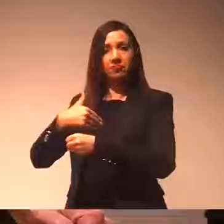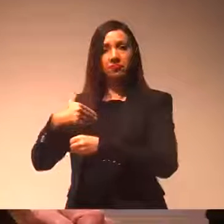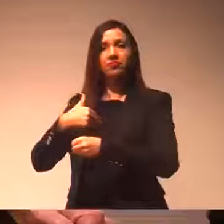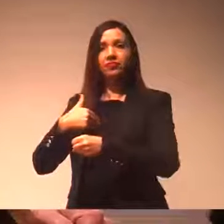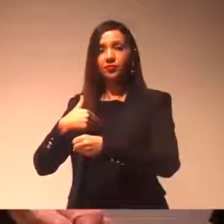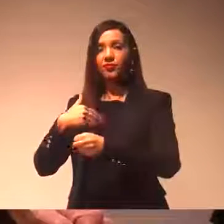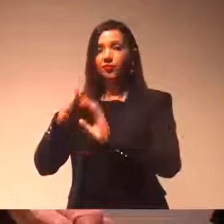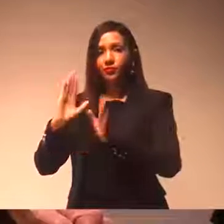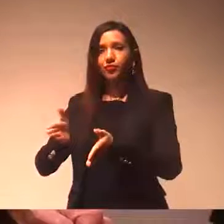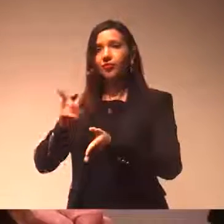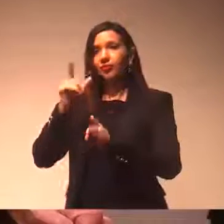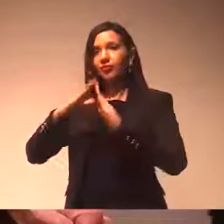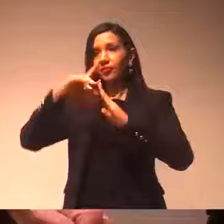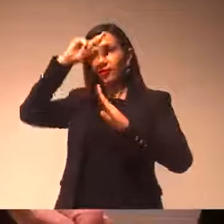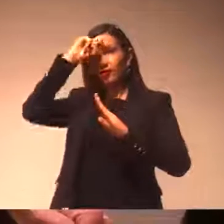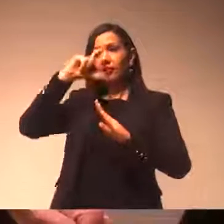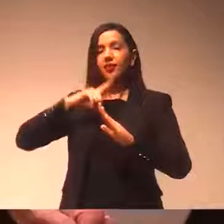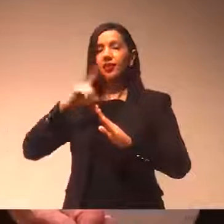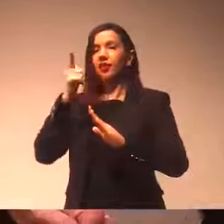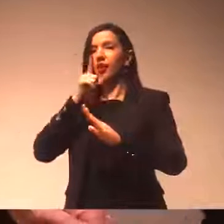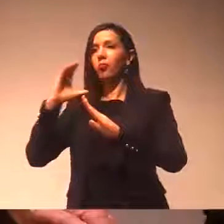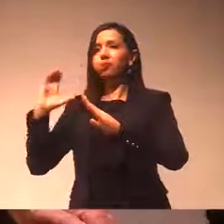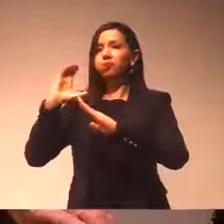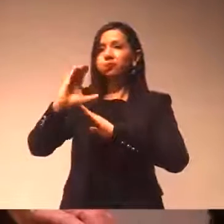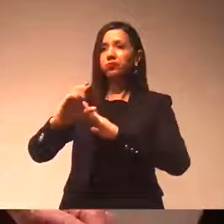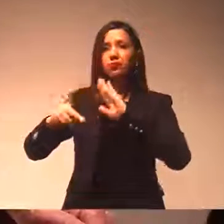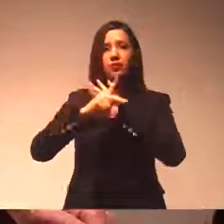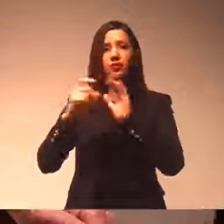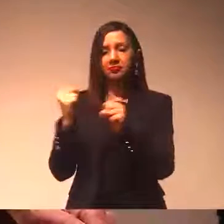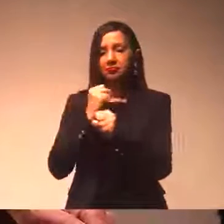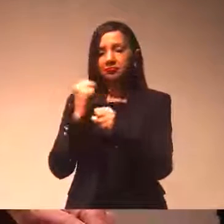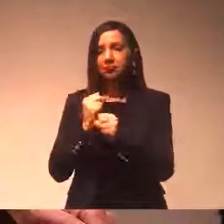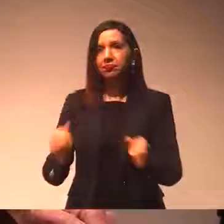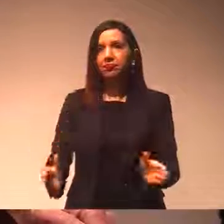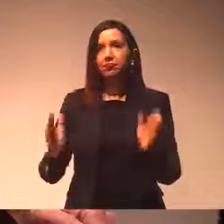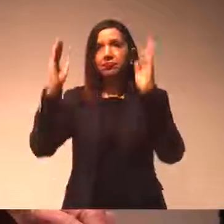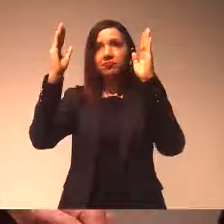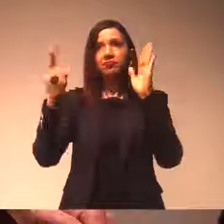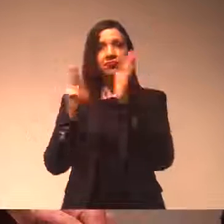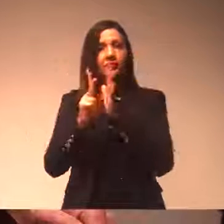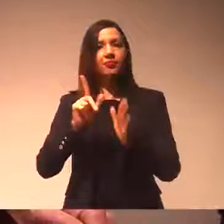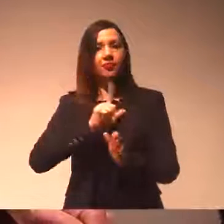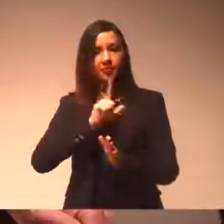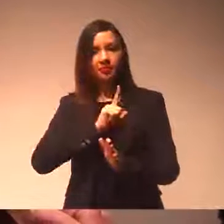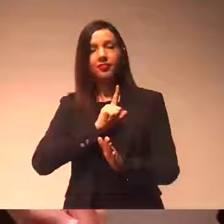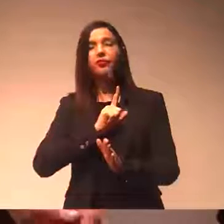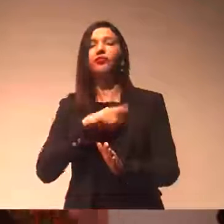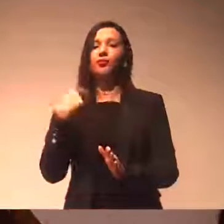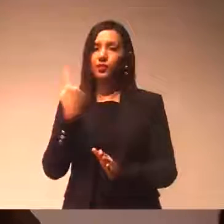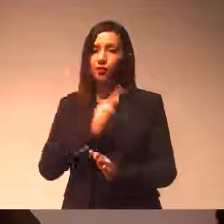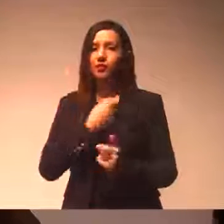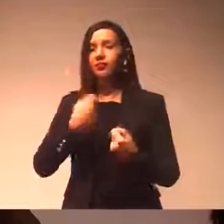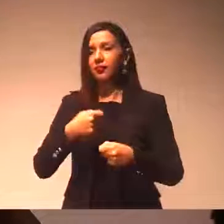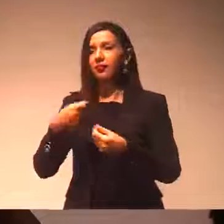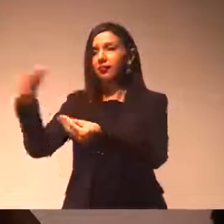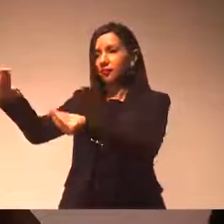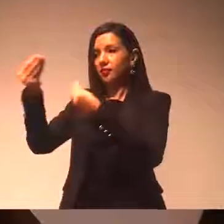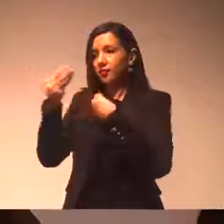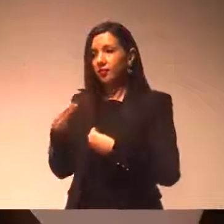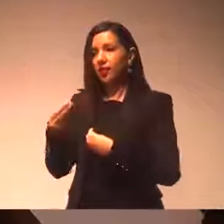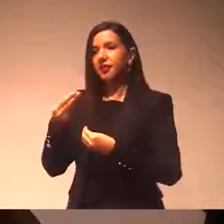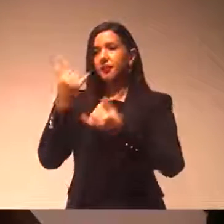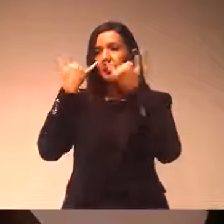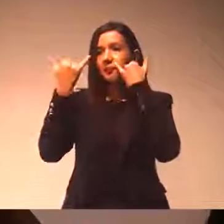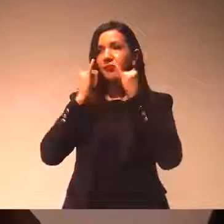municipal, recursos públicos, o próprio prédio, enfim. Então eu acho que deve sim prestar contas, prestar informações,